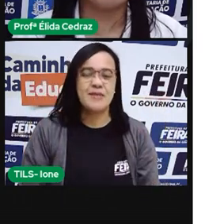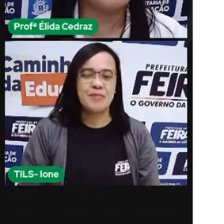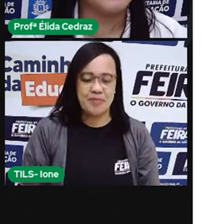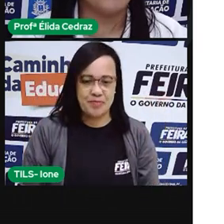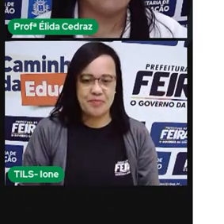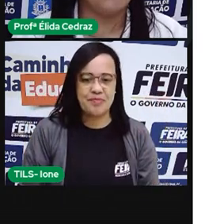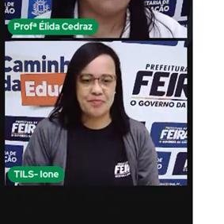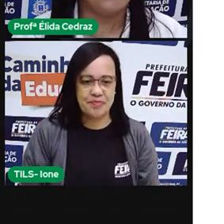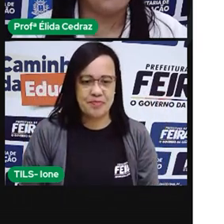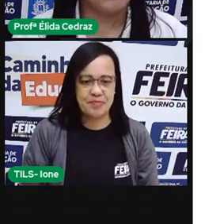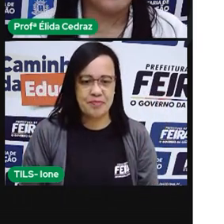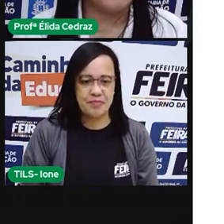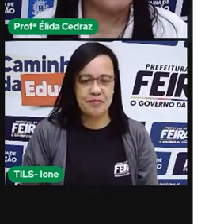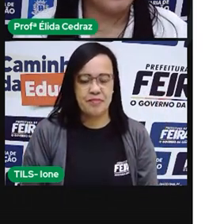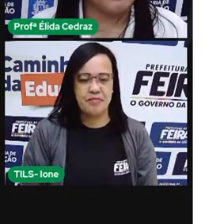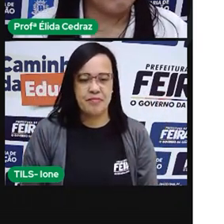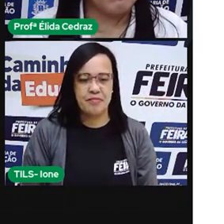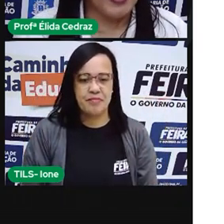Baú.